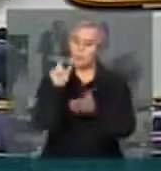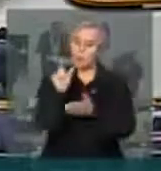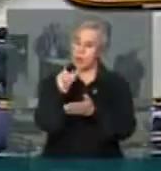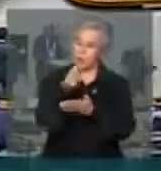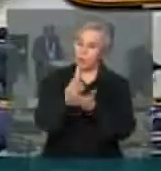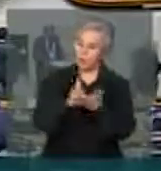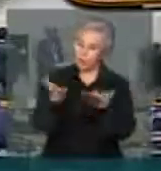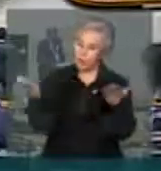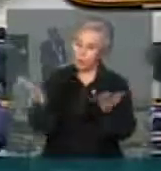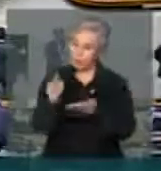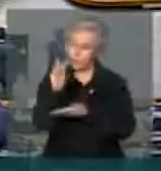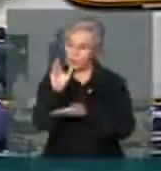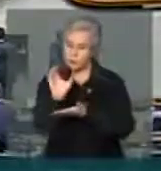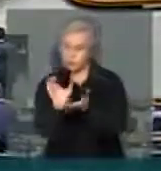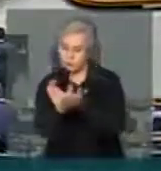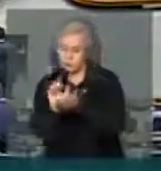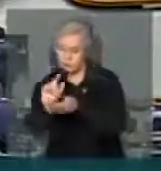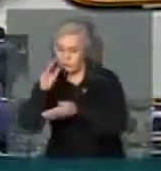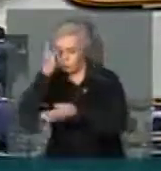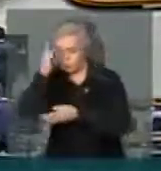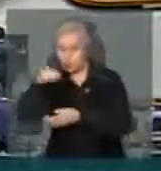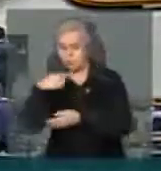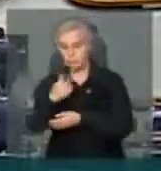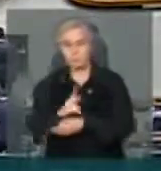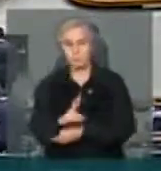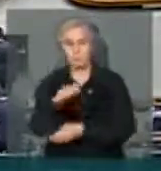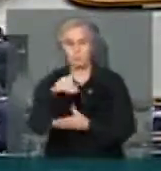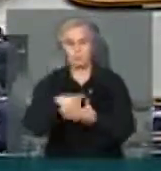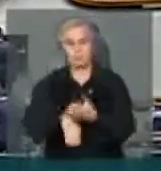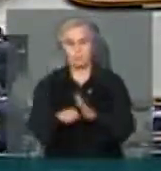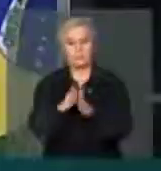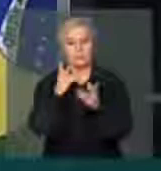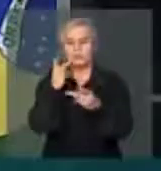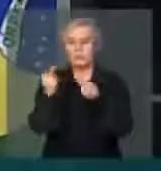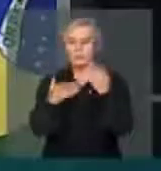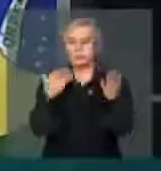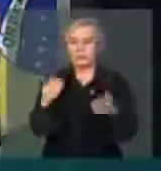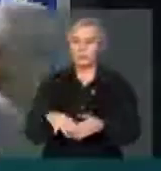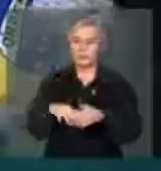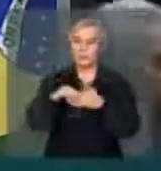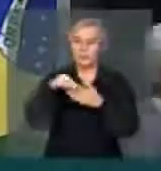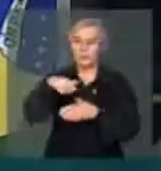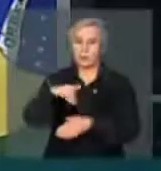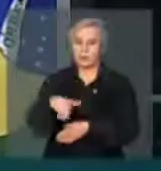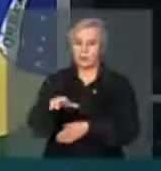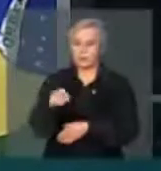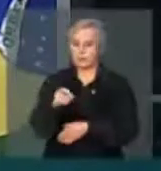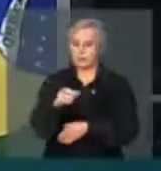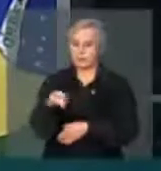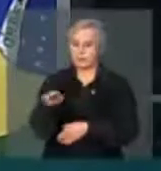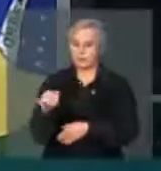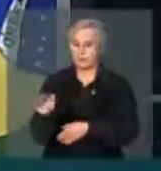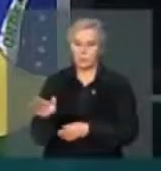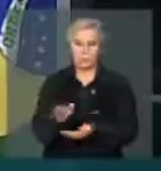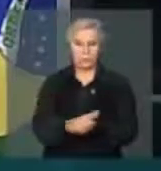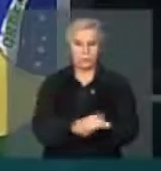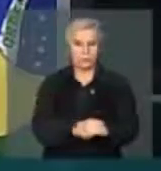amanhã os líderes concordaram. Deputado Bruno Araújo, líder da minoria. Do governo Dilma Rousseff, o ministro Levi,